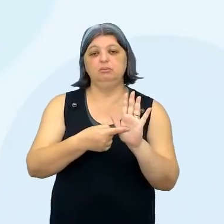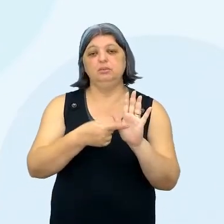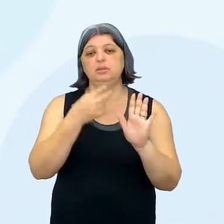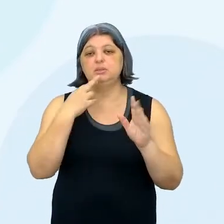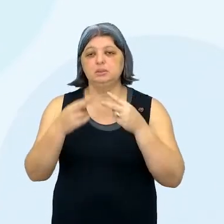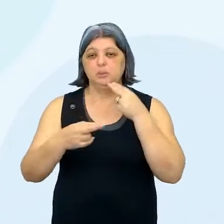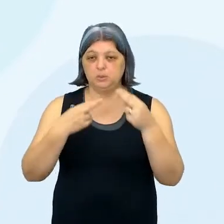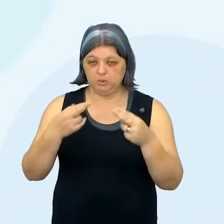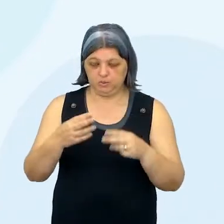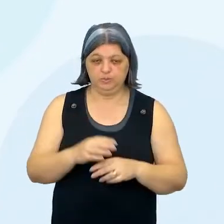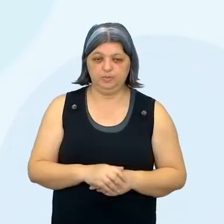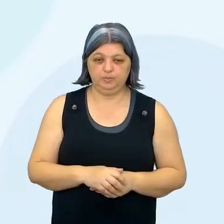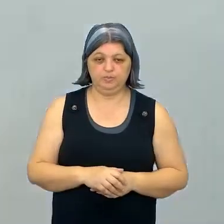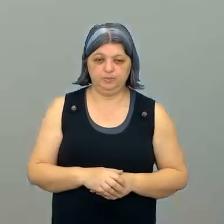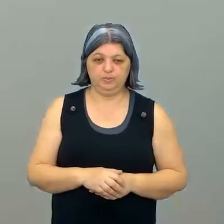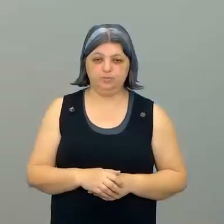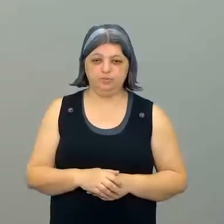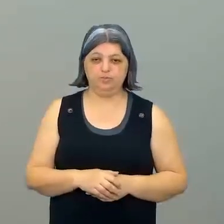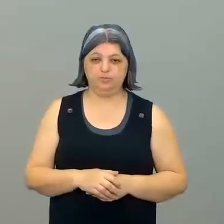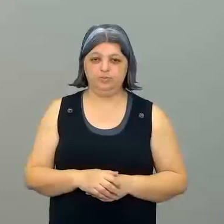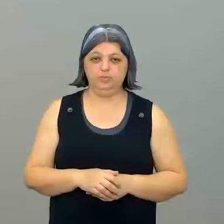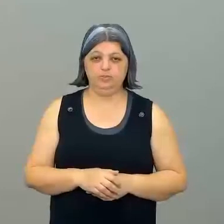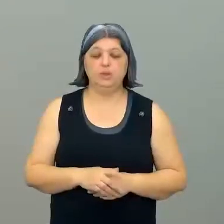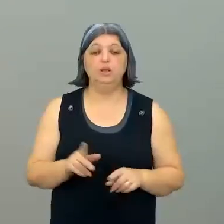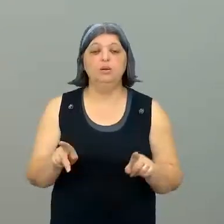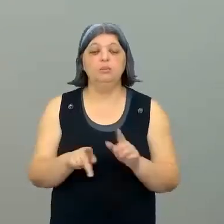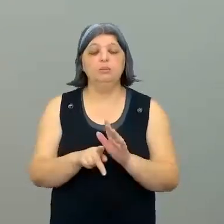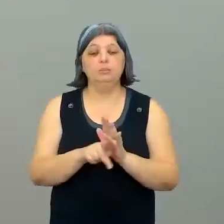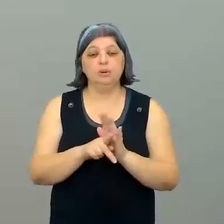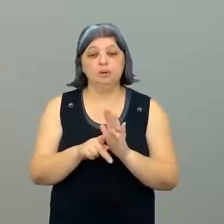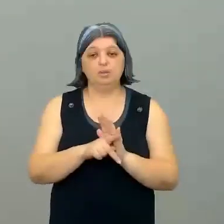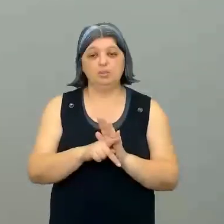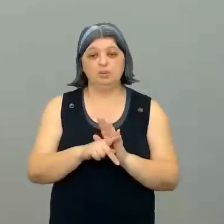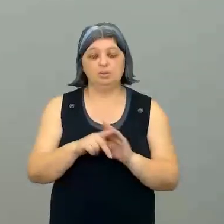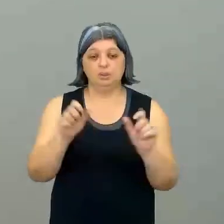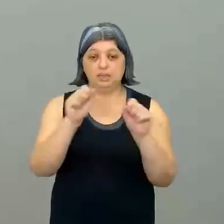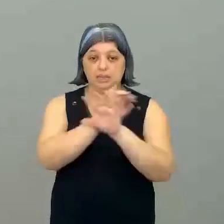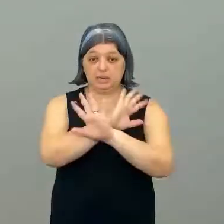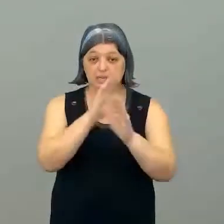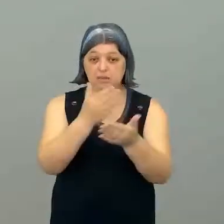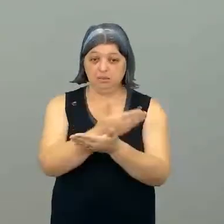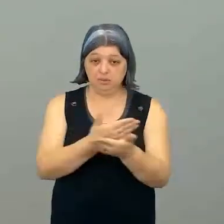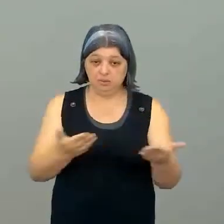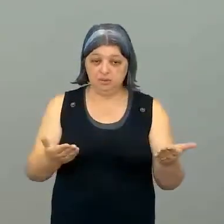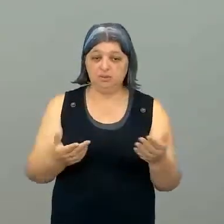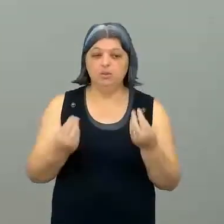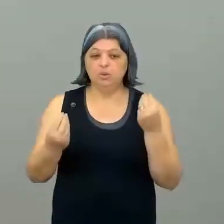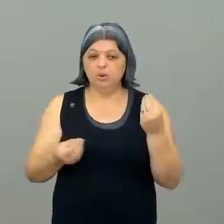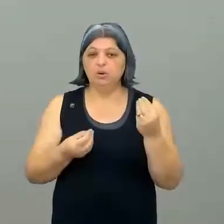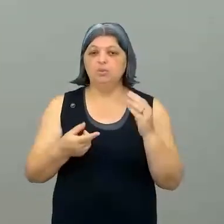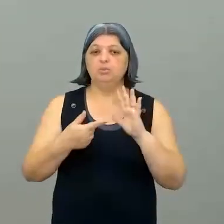claro que é muito importante que fique claro para vocês que, quando a gente fala de apresentação dos resultados,